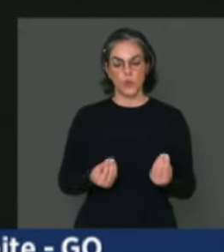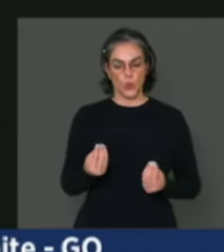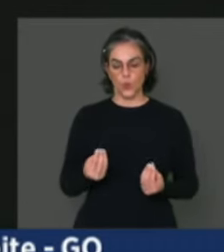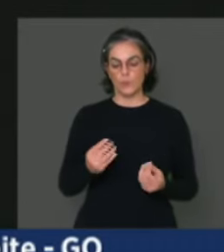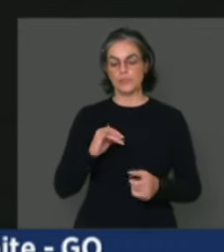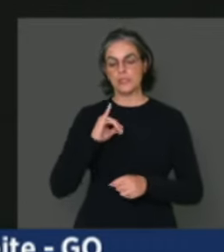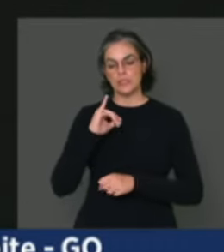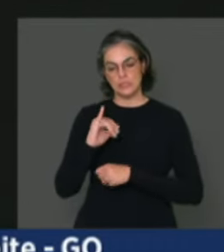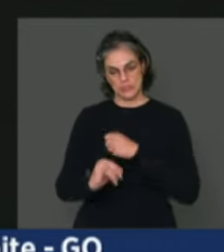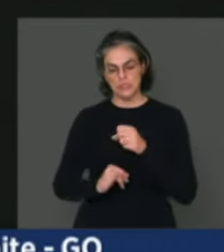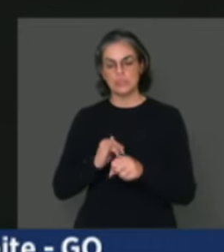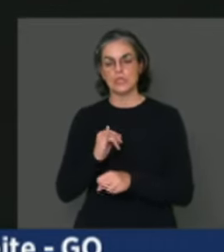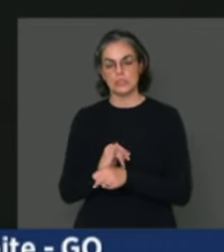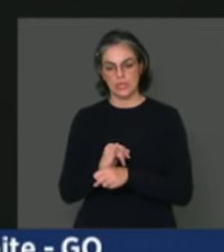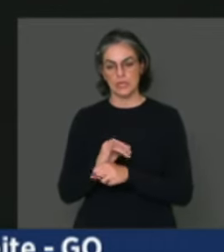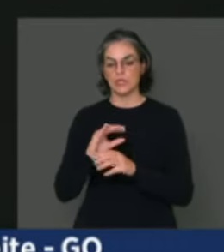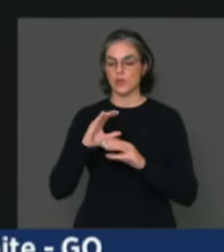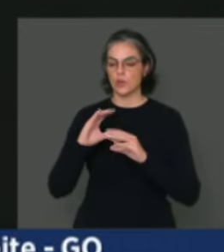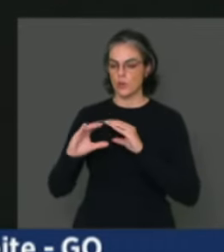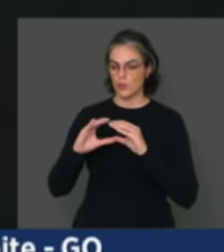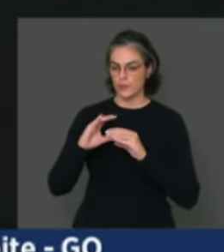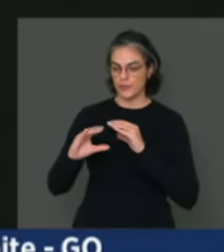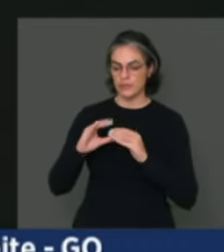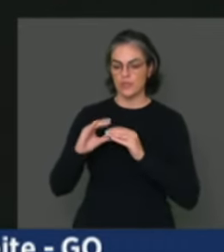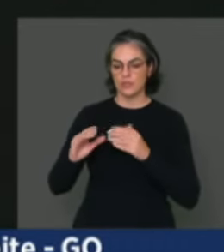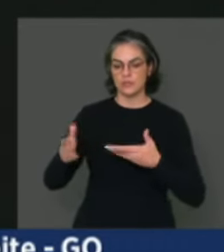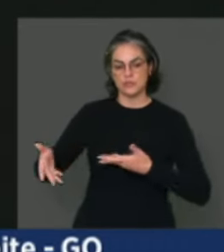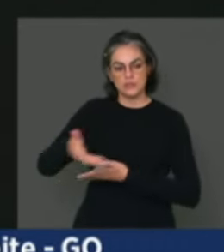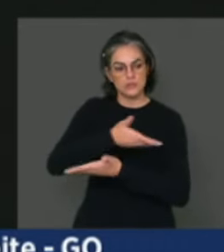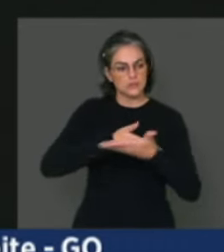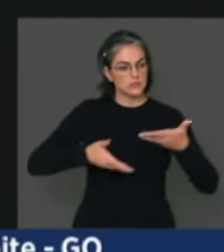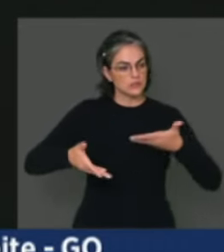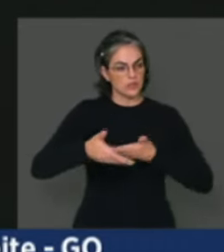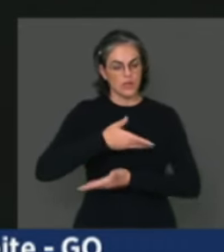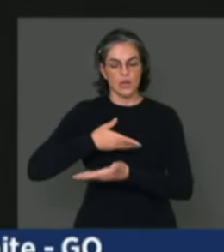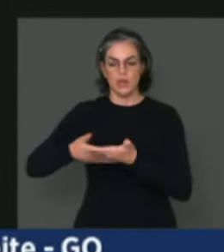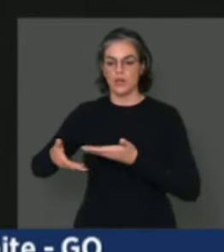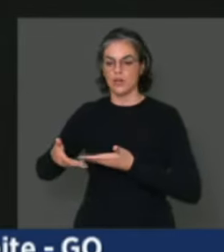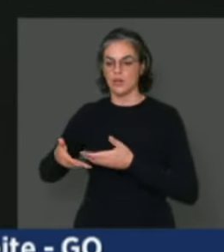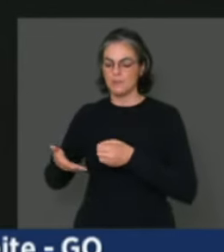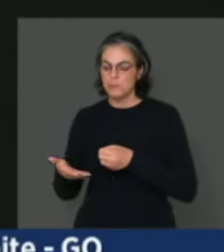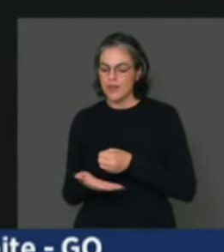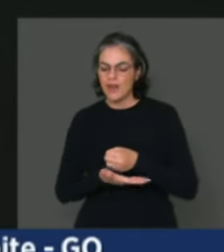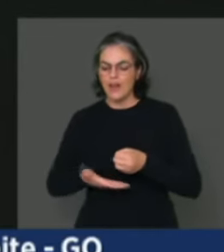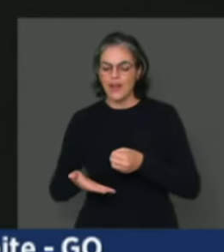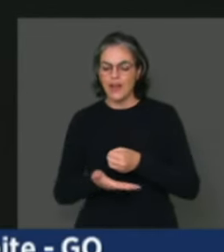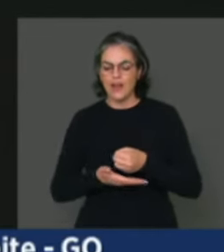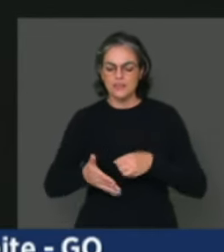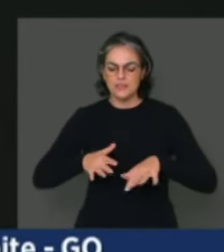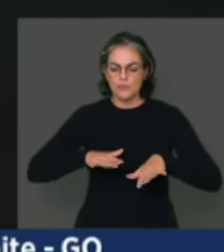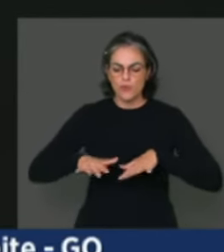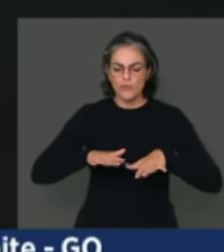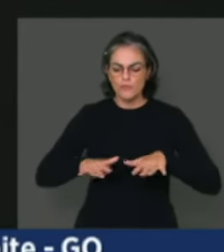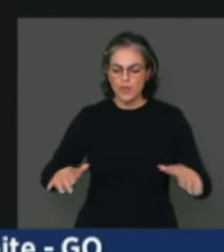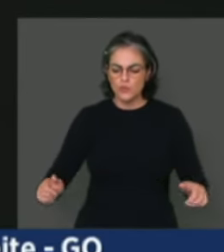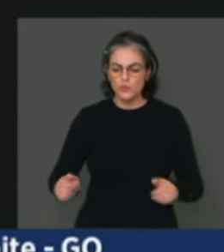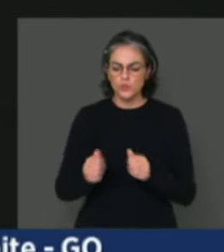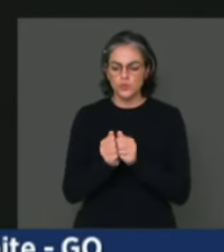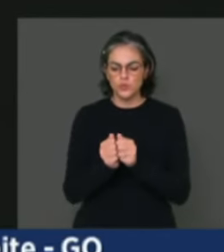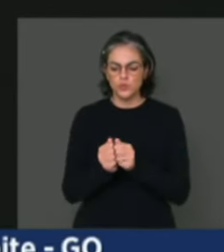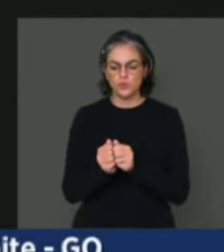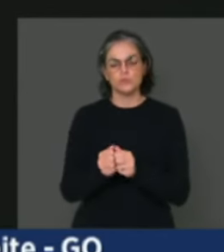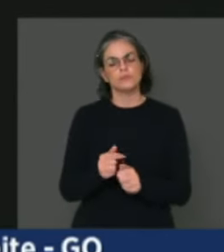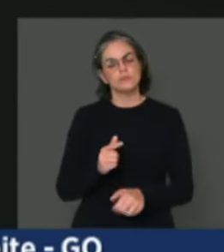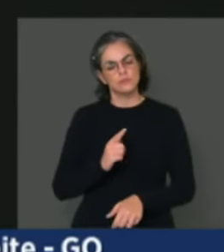da comunicação entre os produtores, os movimentos de base que se estendem por